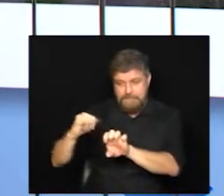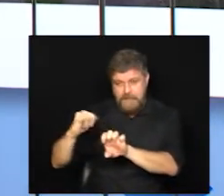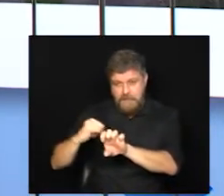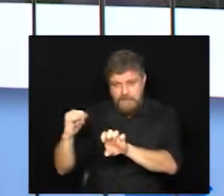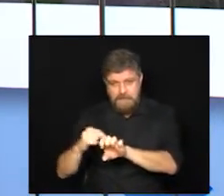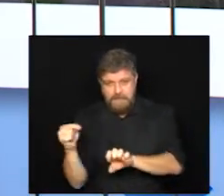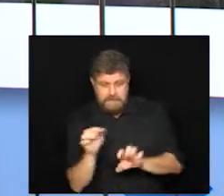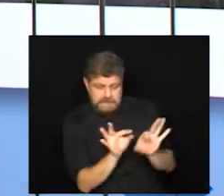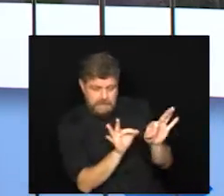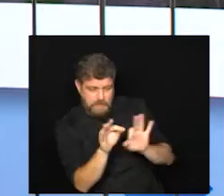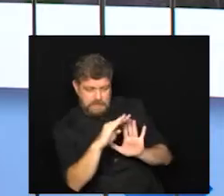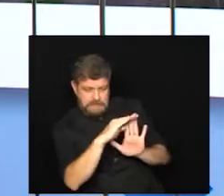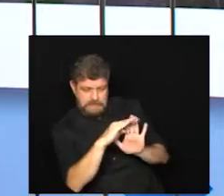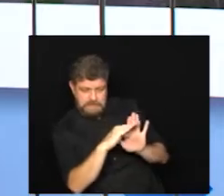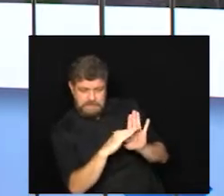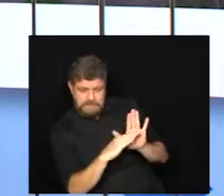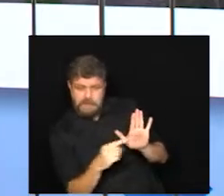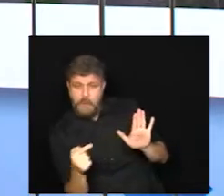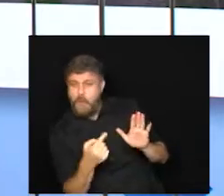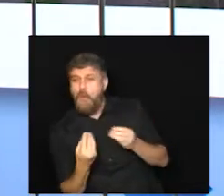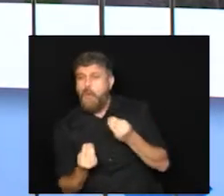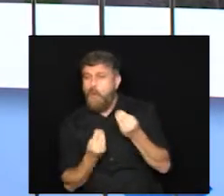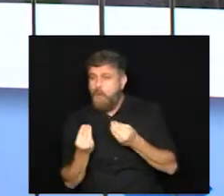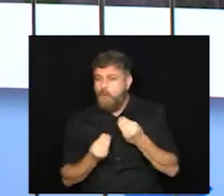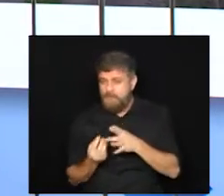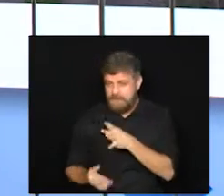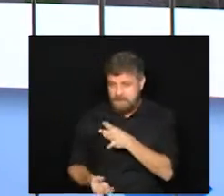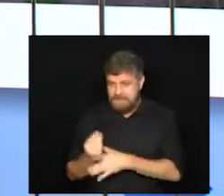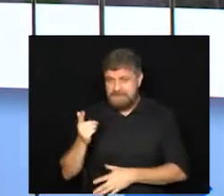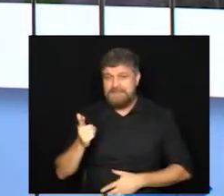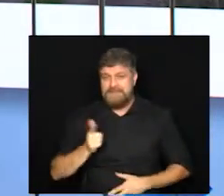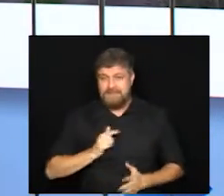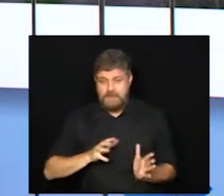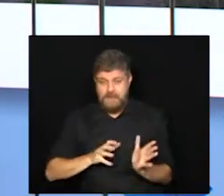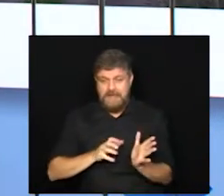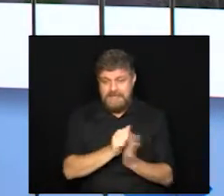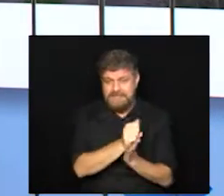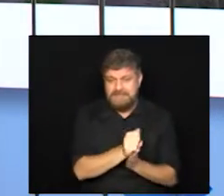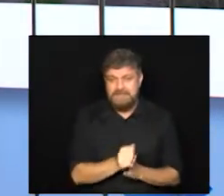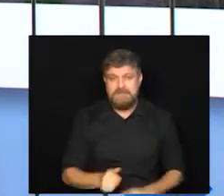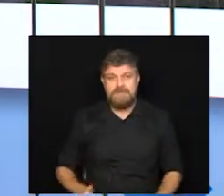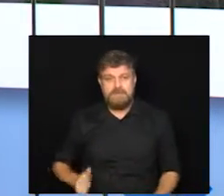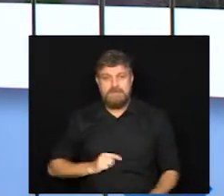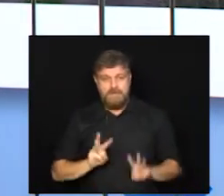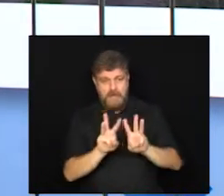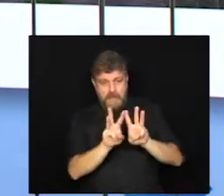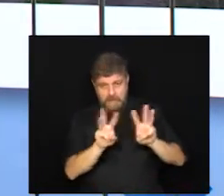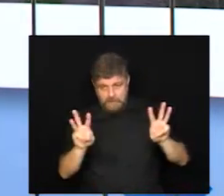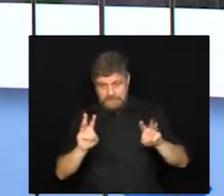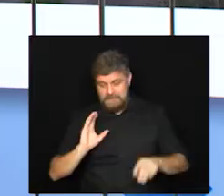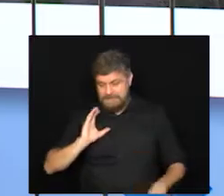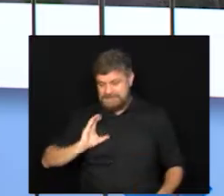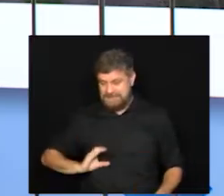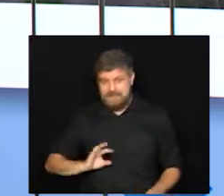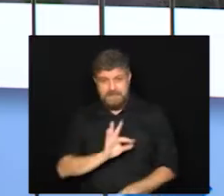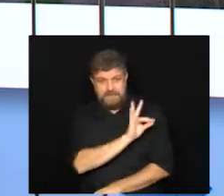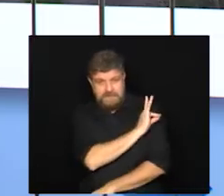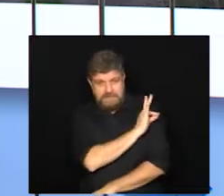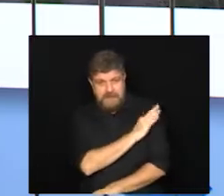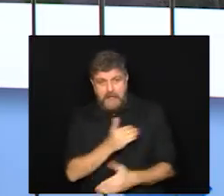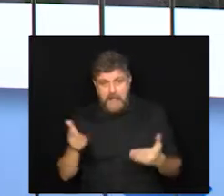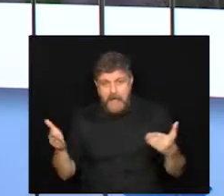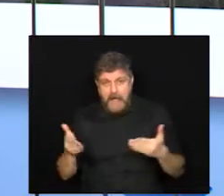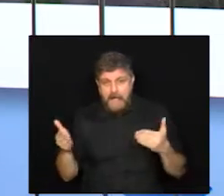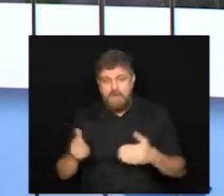ser organizado, é mediante um agendamento no portal do Cidadão da Prefeitura. Eu vou falar agora